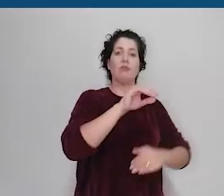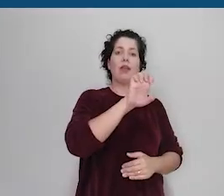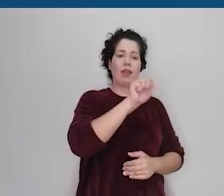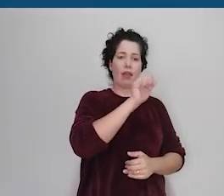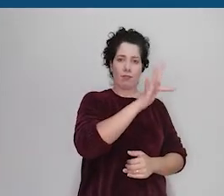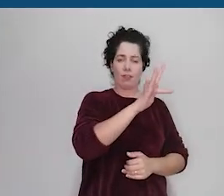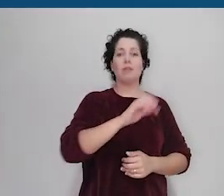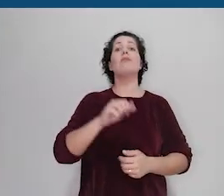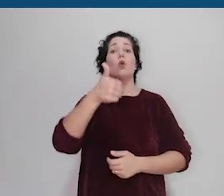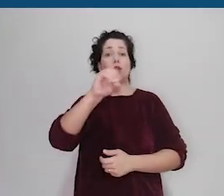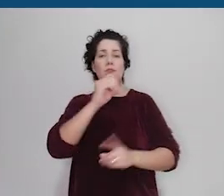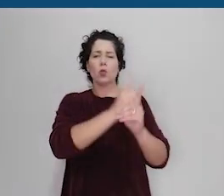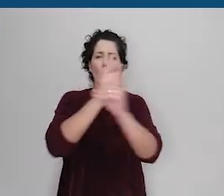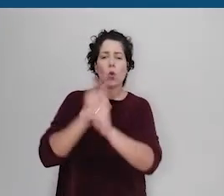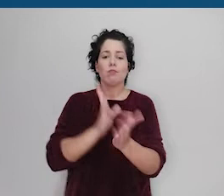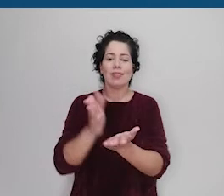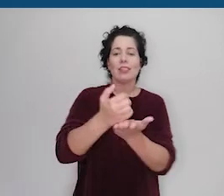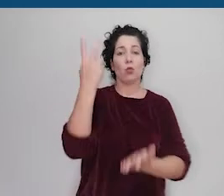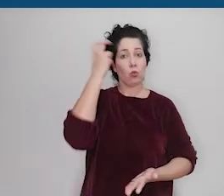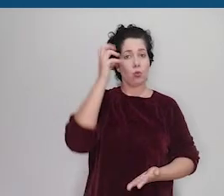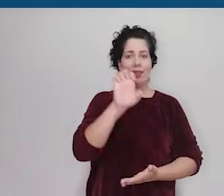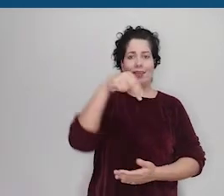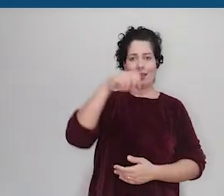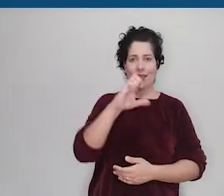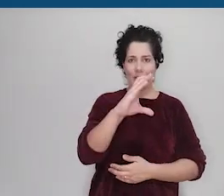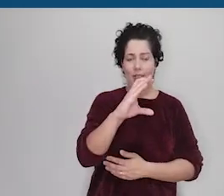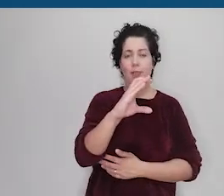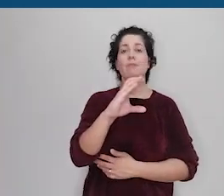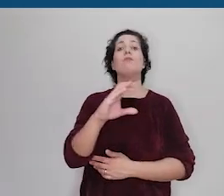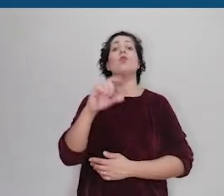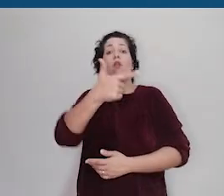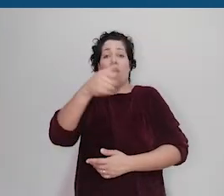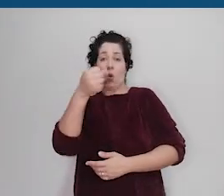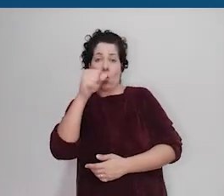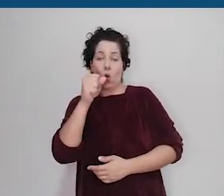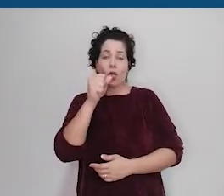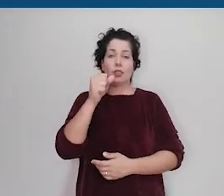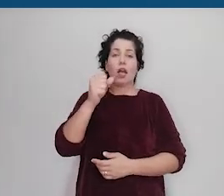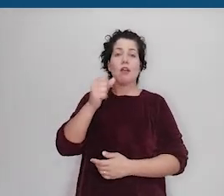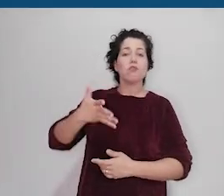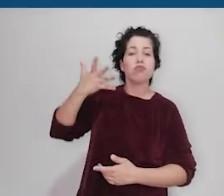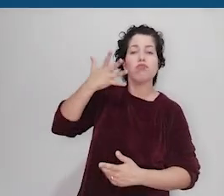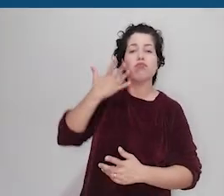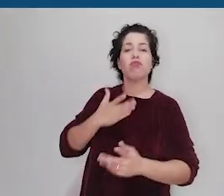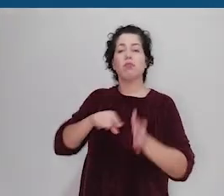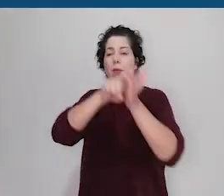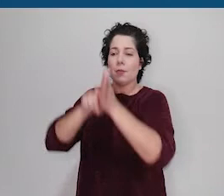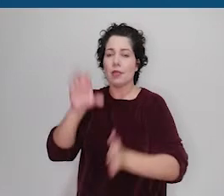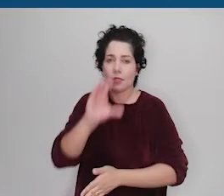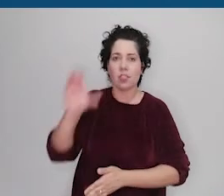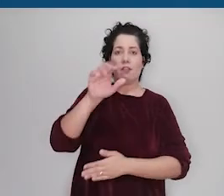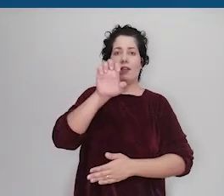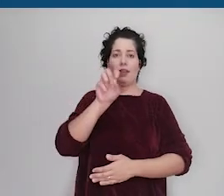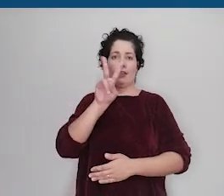Encontro de Extensão e Cultura, ENEC, o 28º Evento de Iniciação Científica,